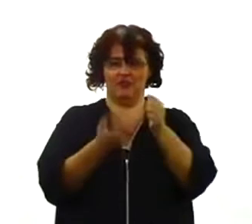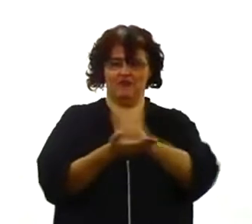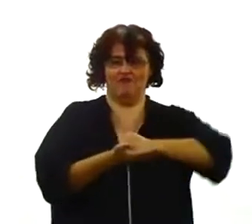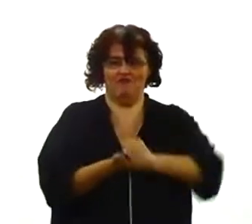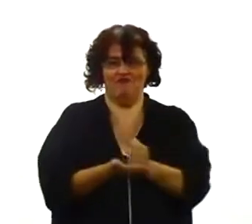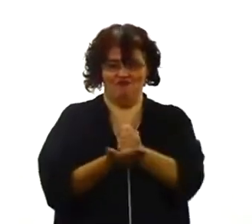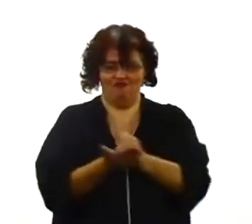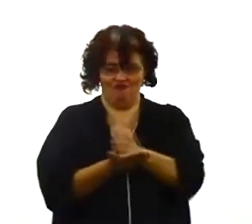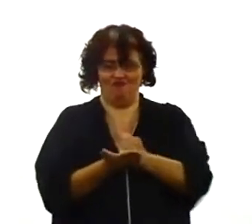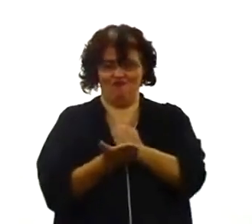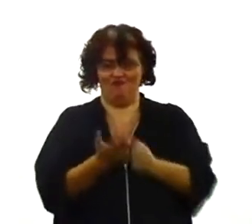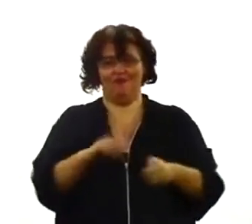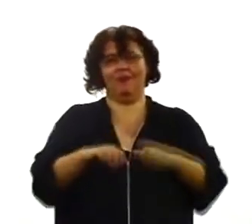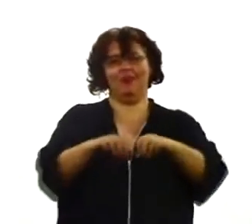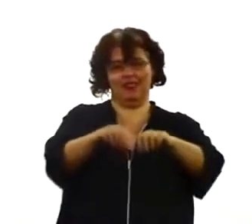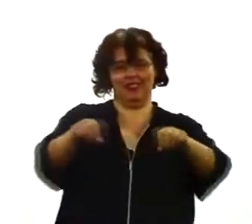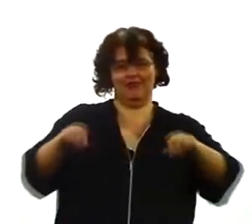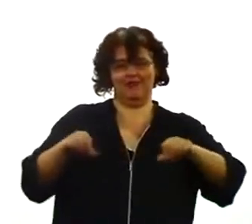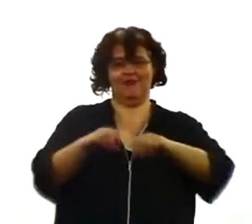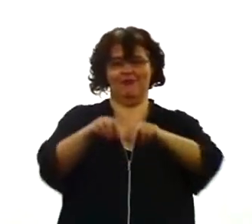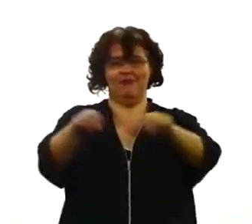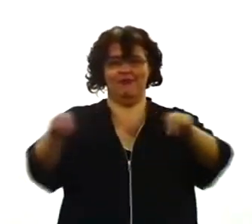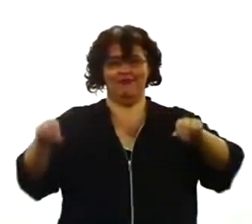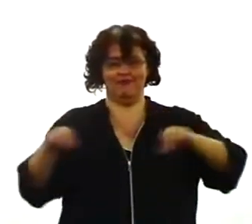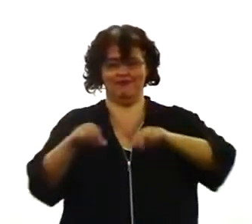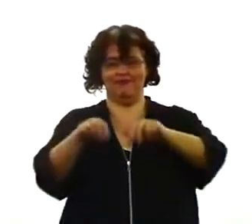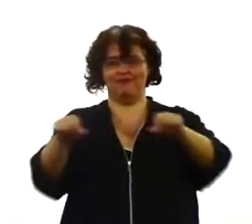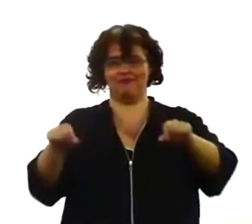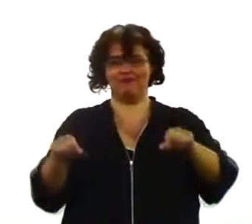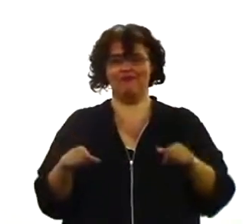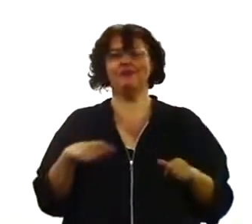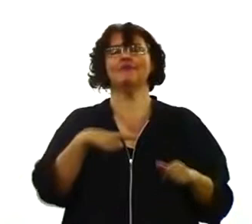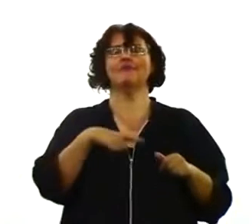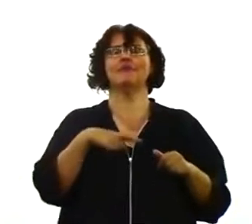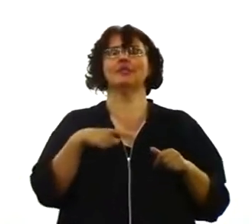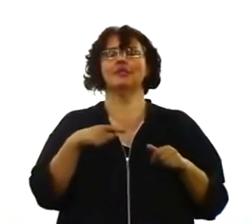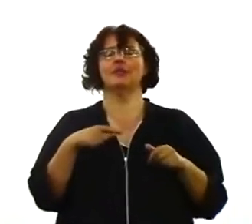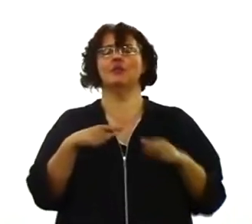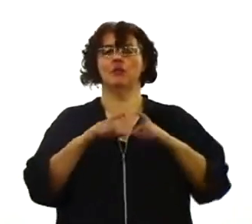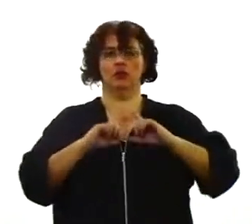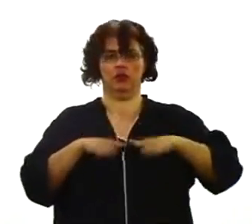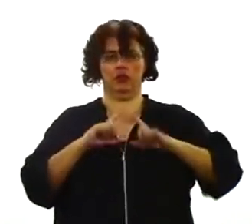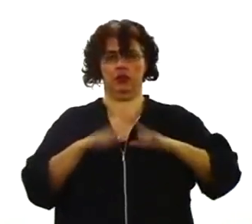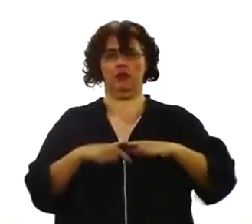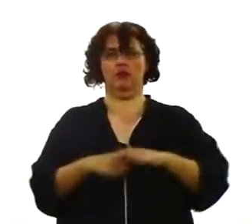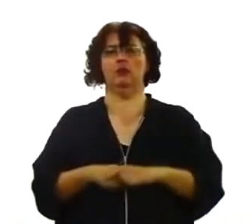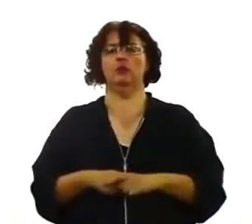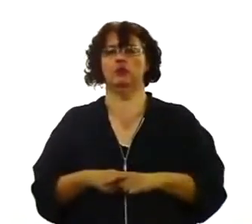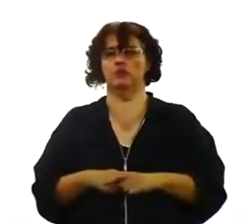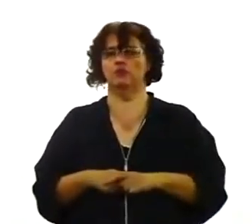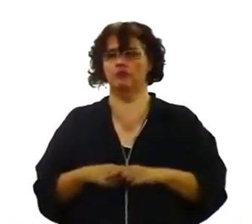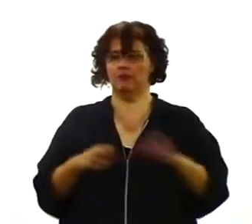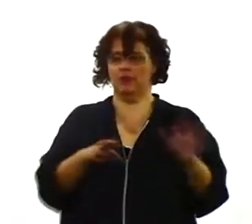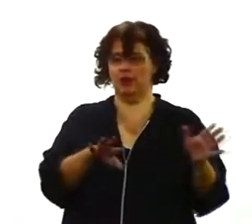levada até o sacerdote, o sacerdote fazia o serviço que ele tinha de fazer, e eles cuidavam daquelas